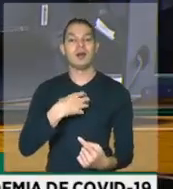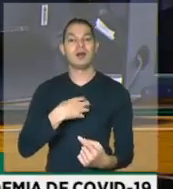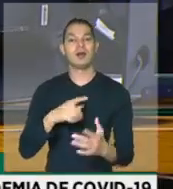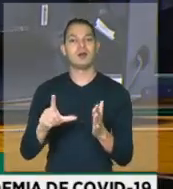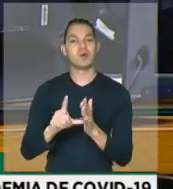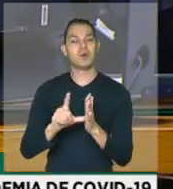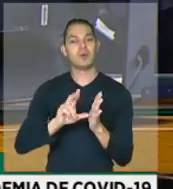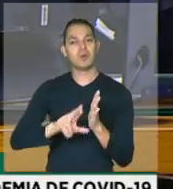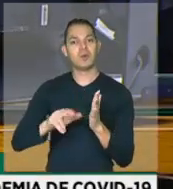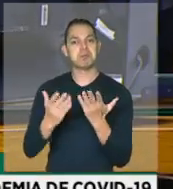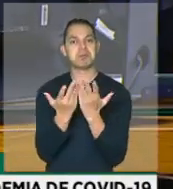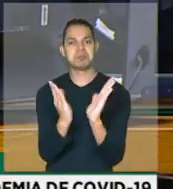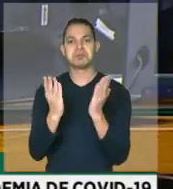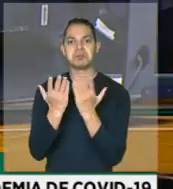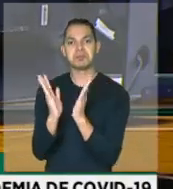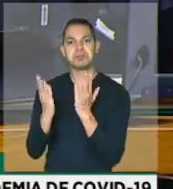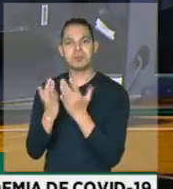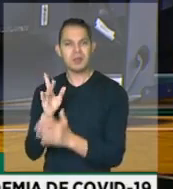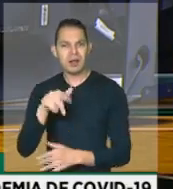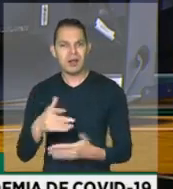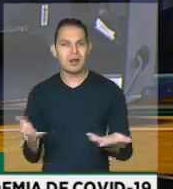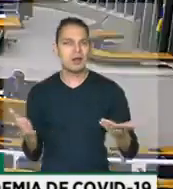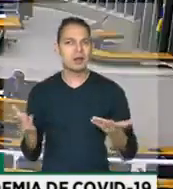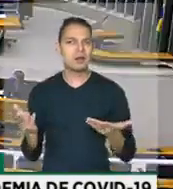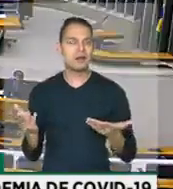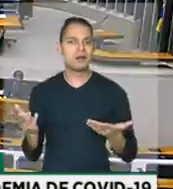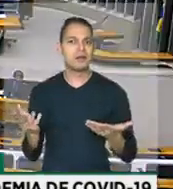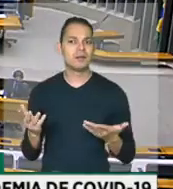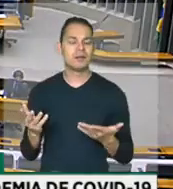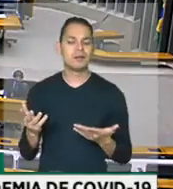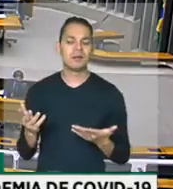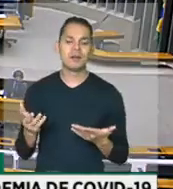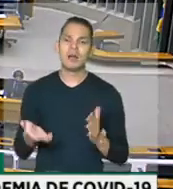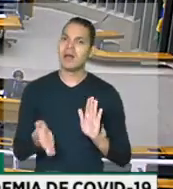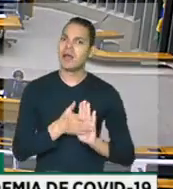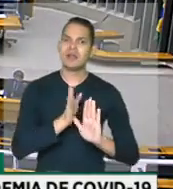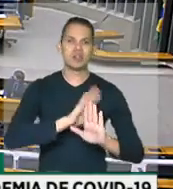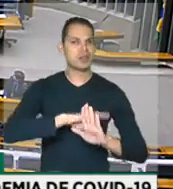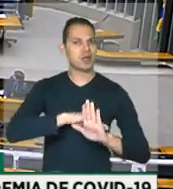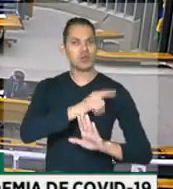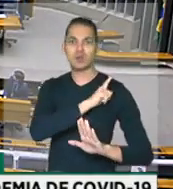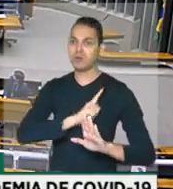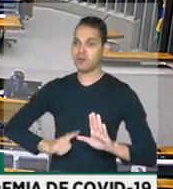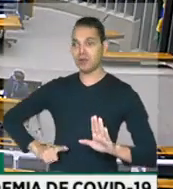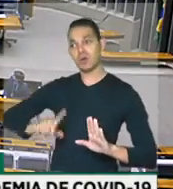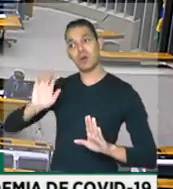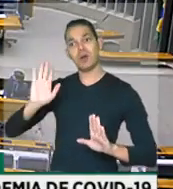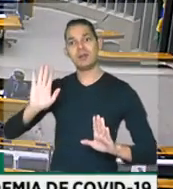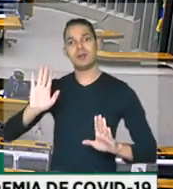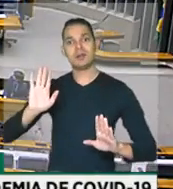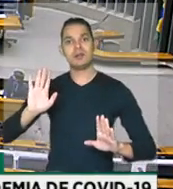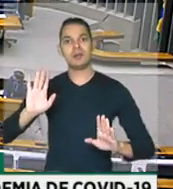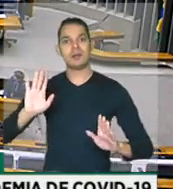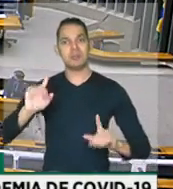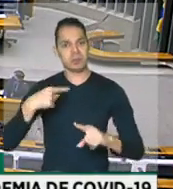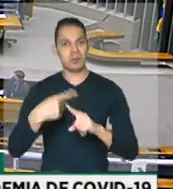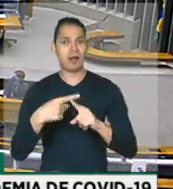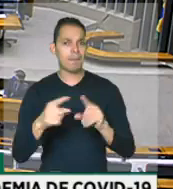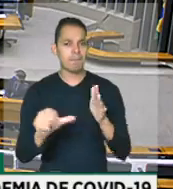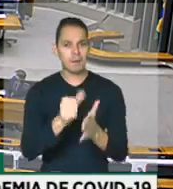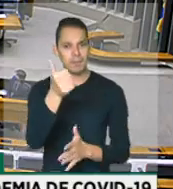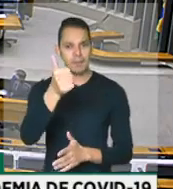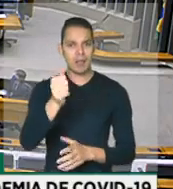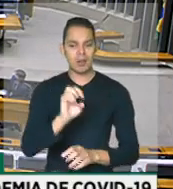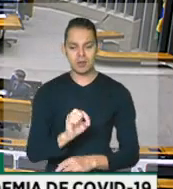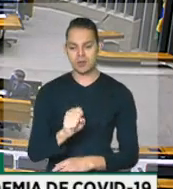estabelecimentos comerciais. Por que tem esse texto? Isso é chantagem com os governadores, porque em primeiro lugar,